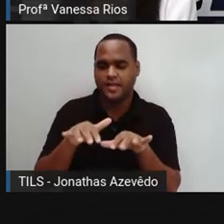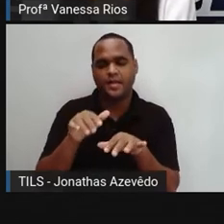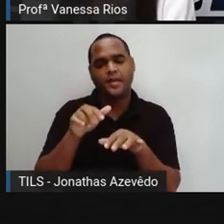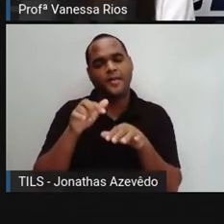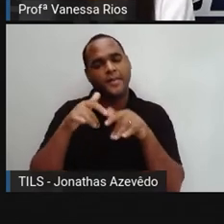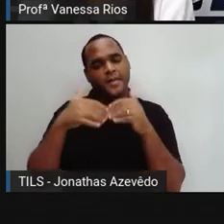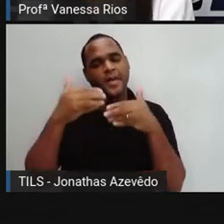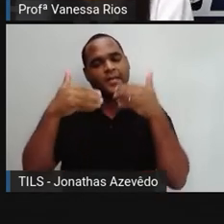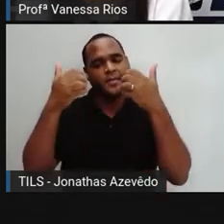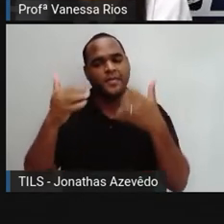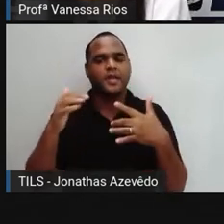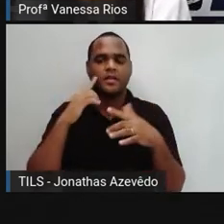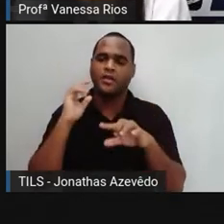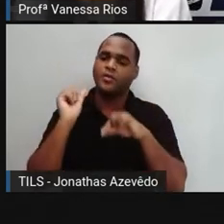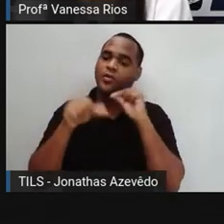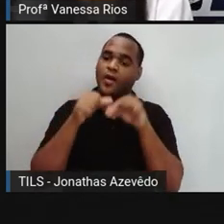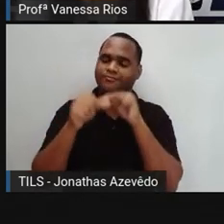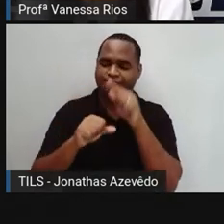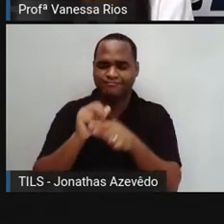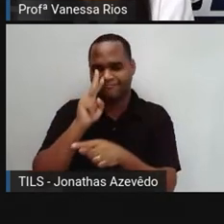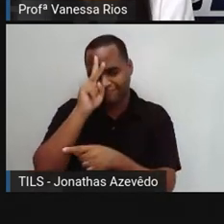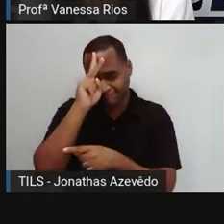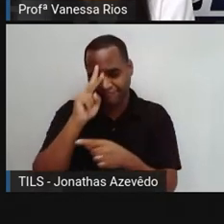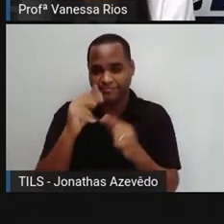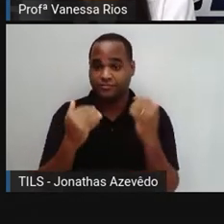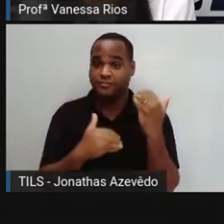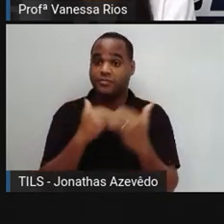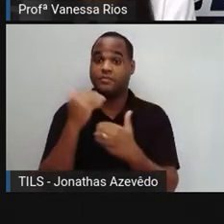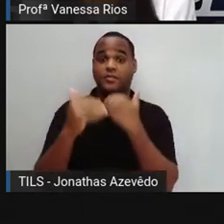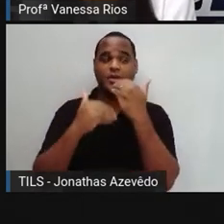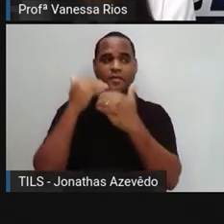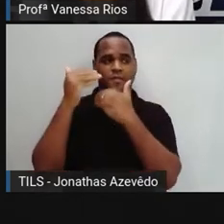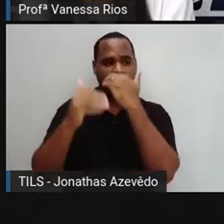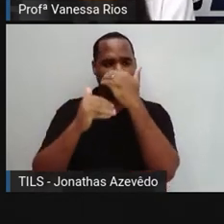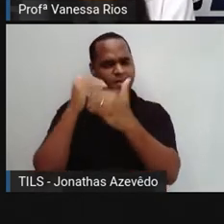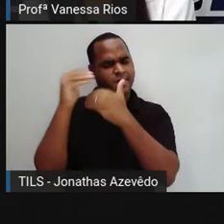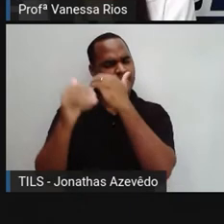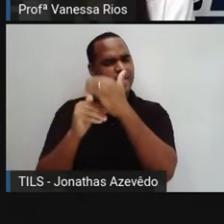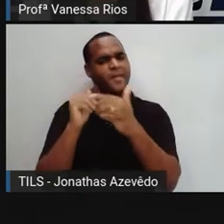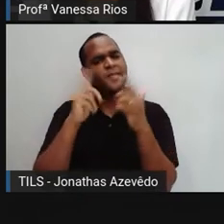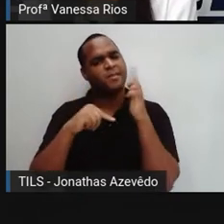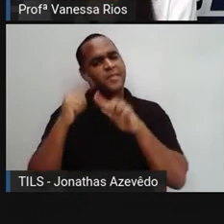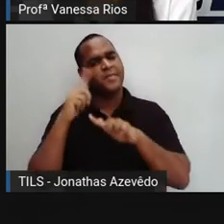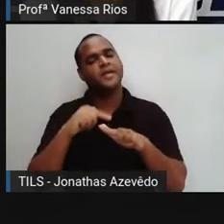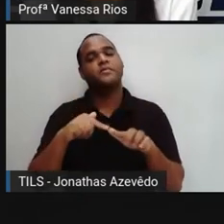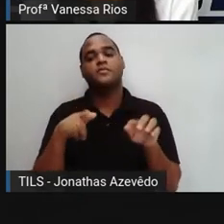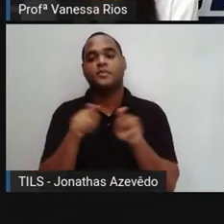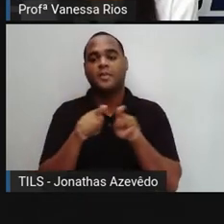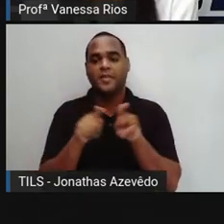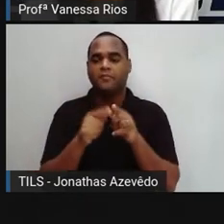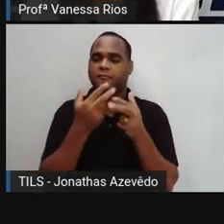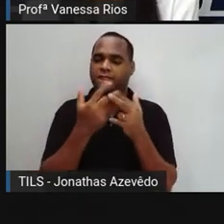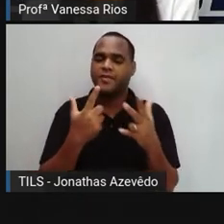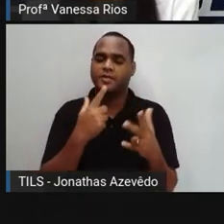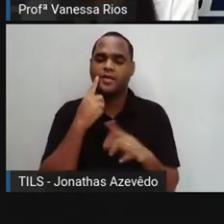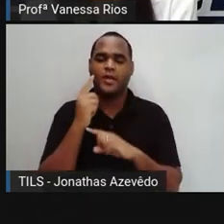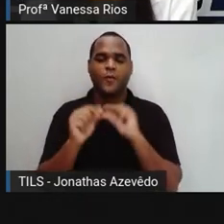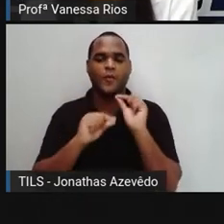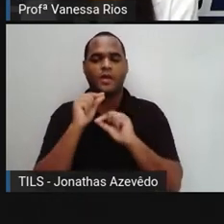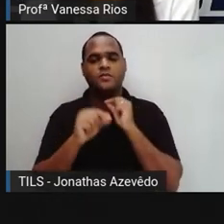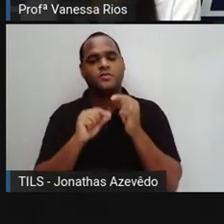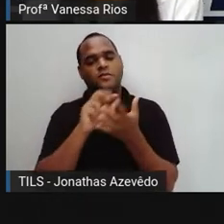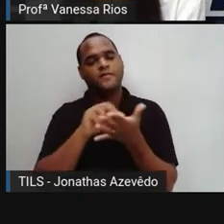Por diversos momentos na história, evoluindo, se desenvolvendo. E as maneiras, as